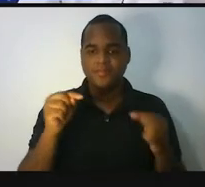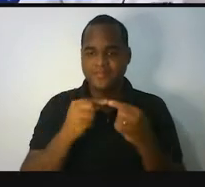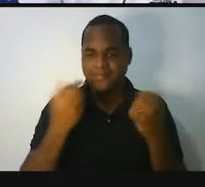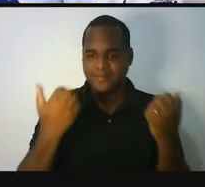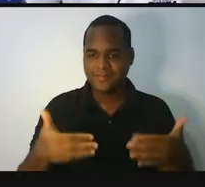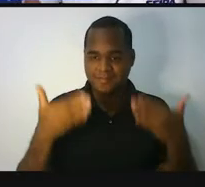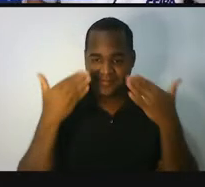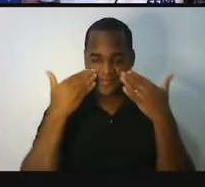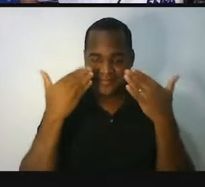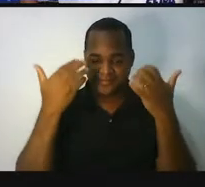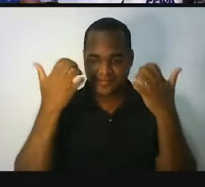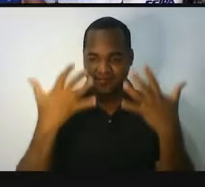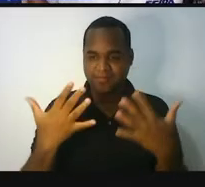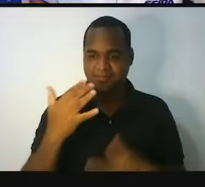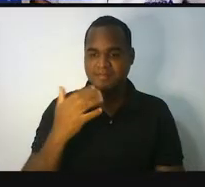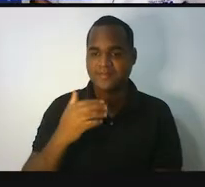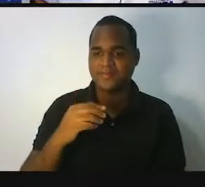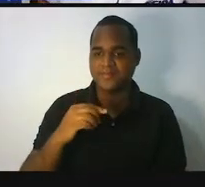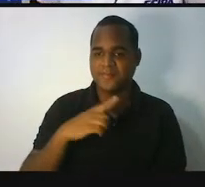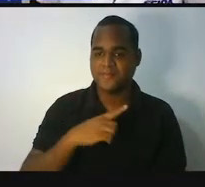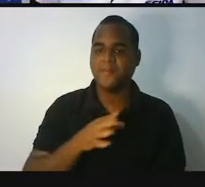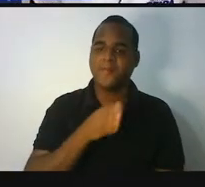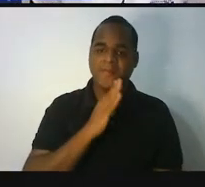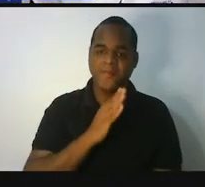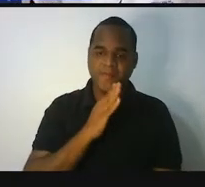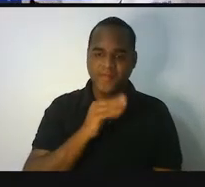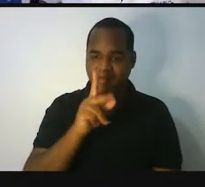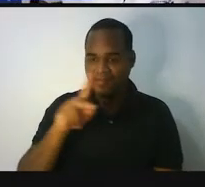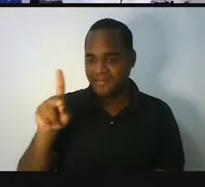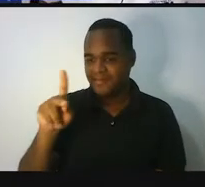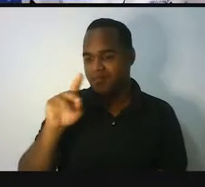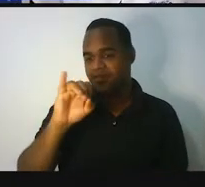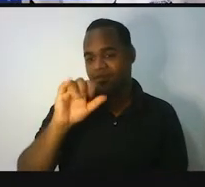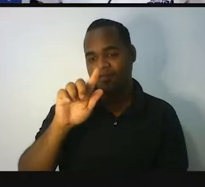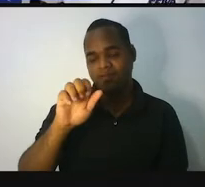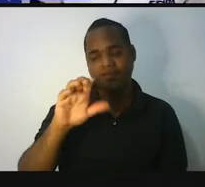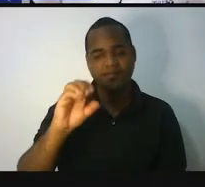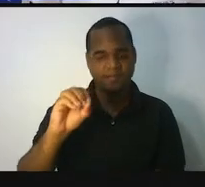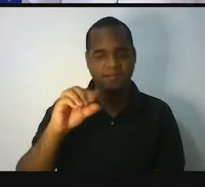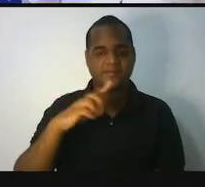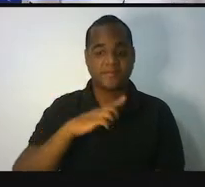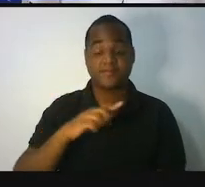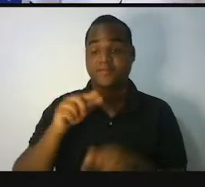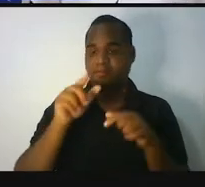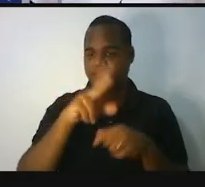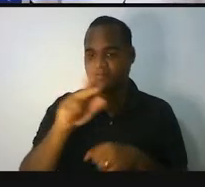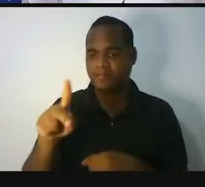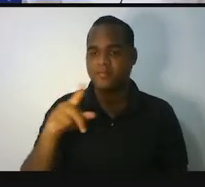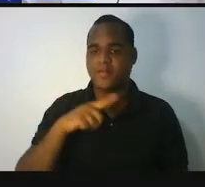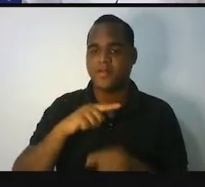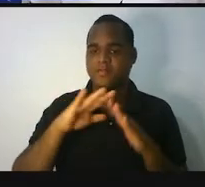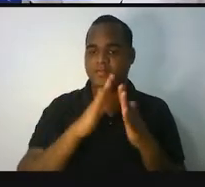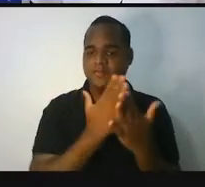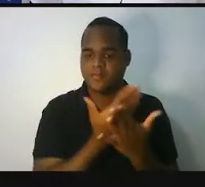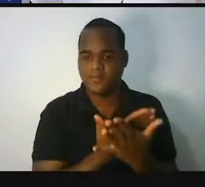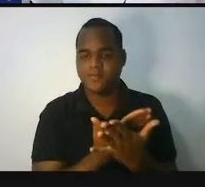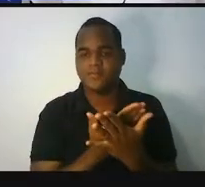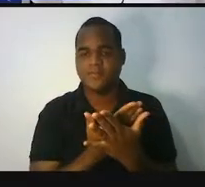apresentar de novo, você já me conhece, eu sou o professor Iago Ramos, sou professor da escola